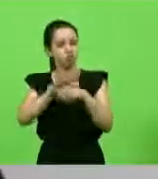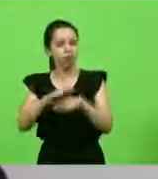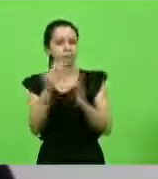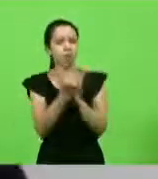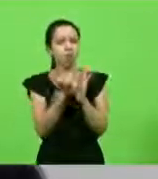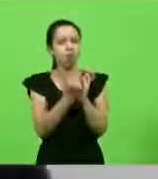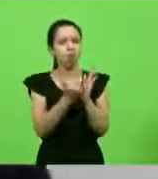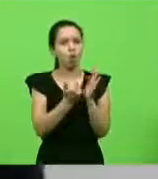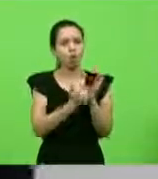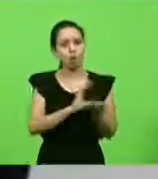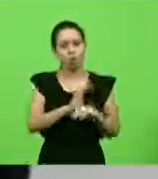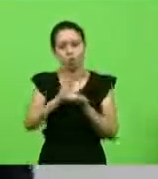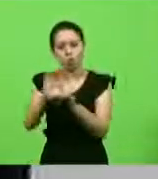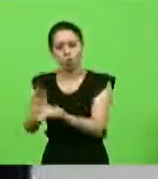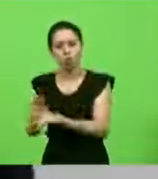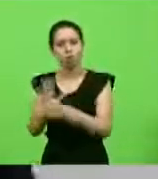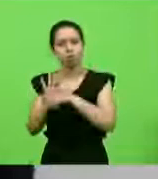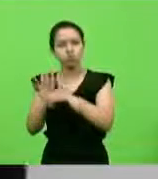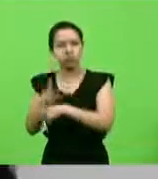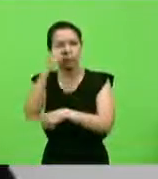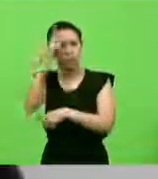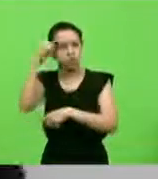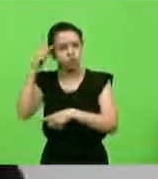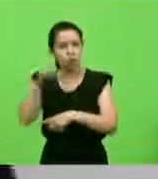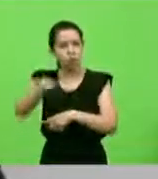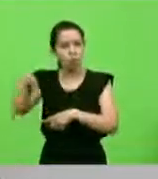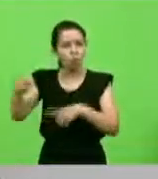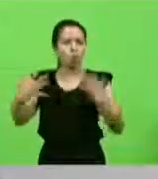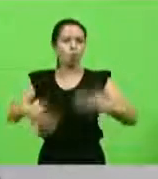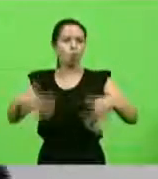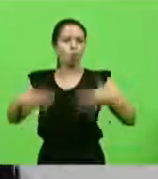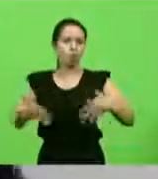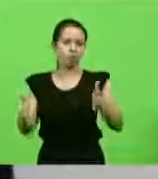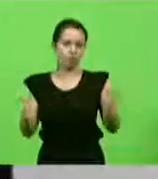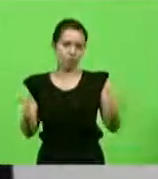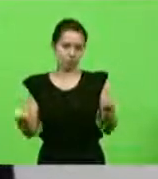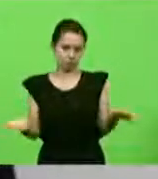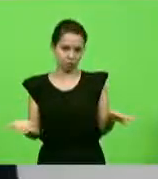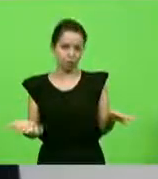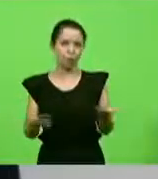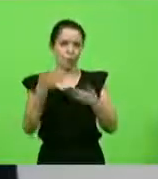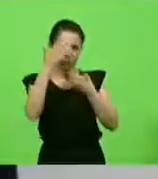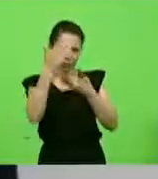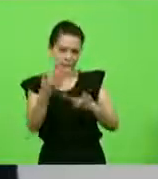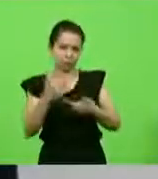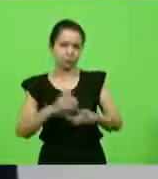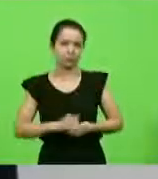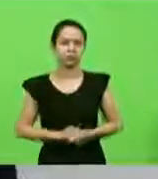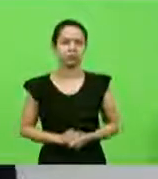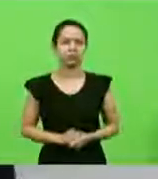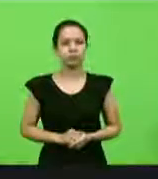essas pessoas que estão passando por tantas dificuldades nesses momentos. Muito obrigado, senhor presidente.